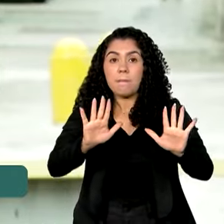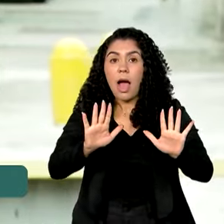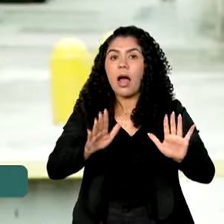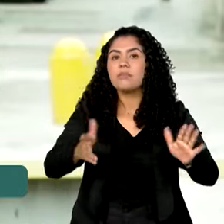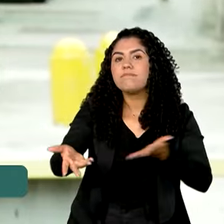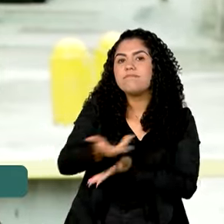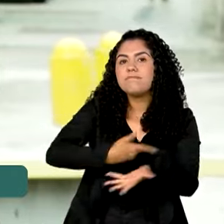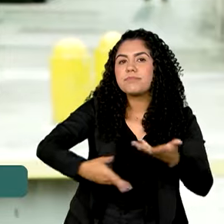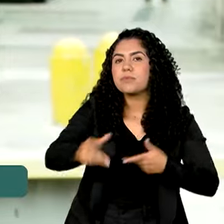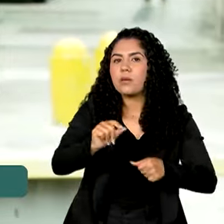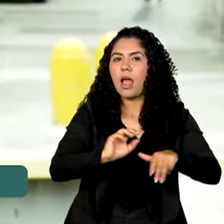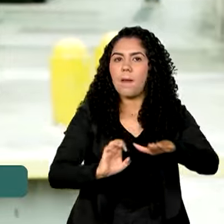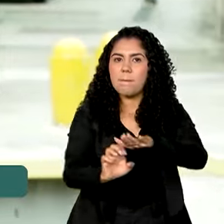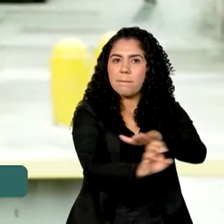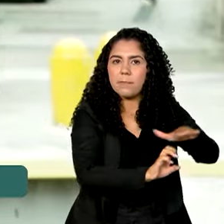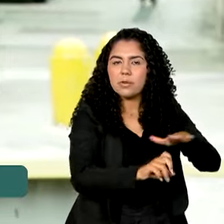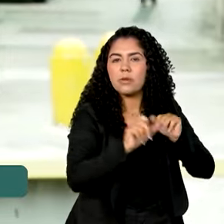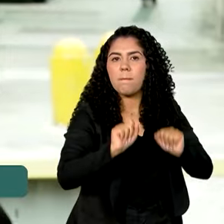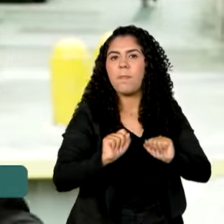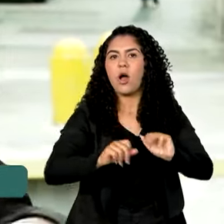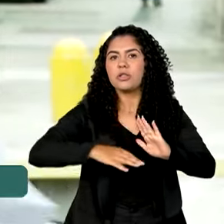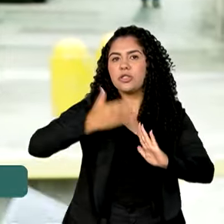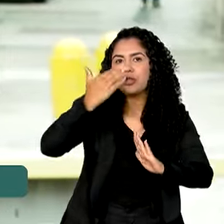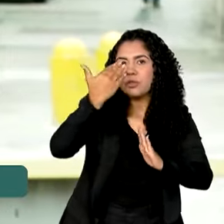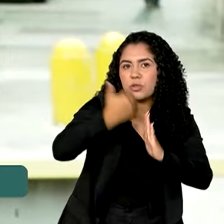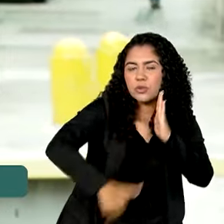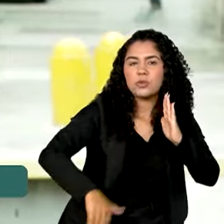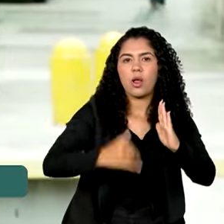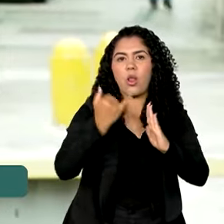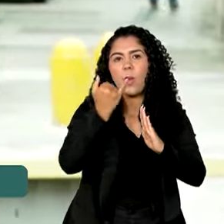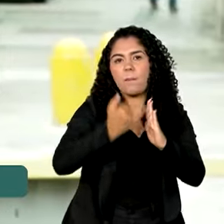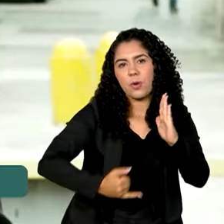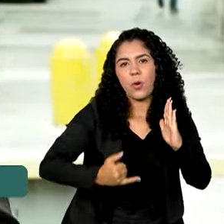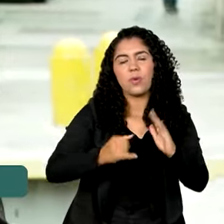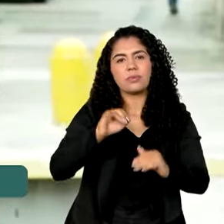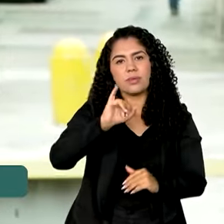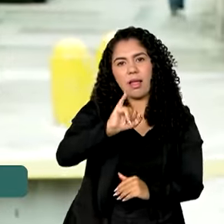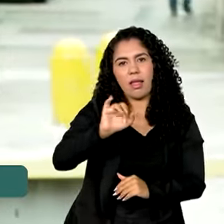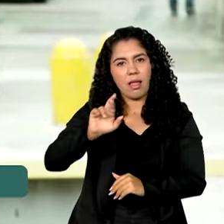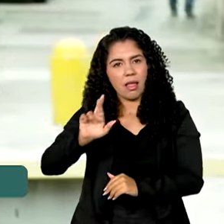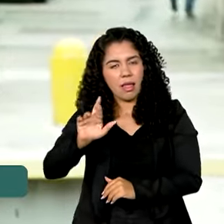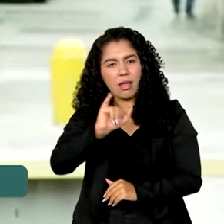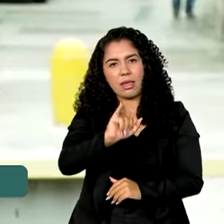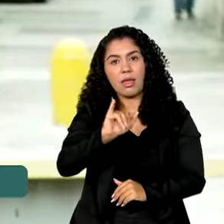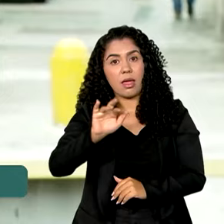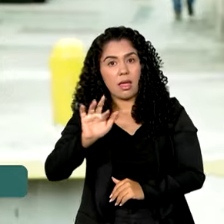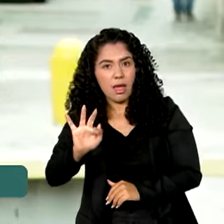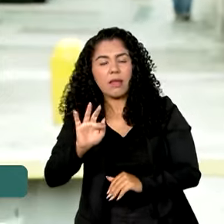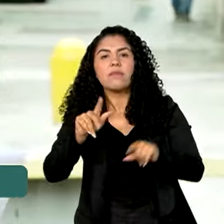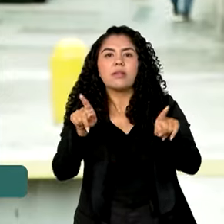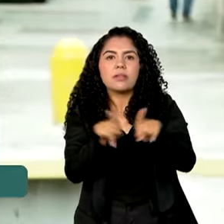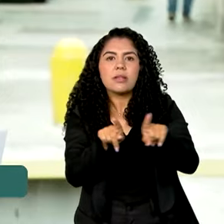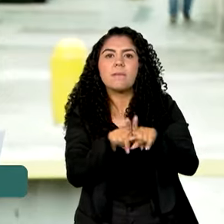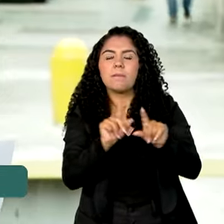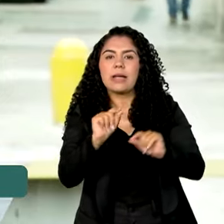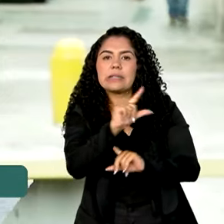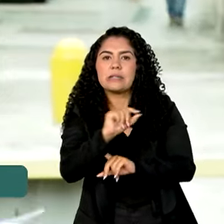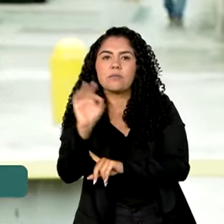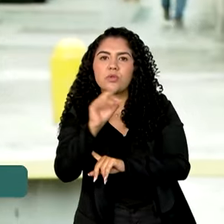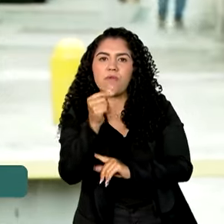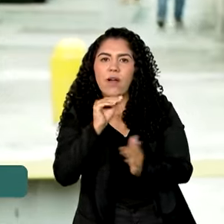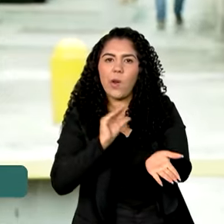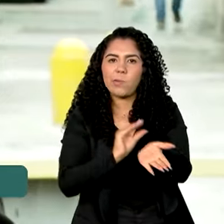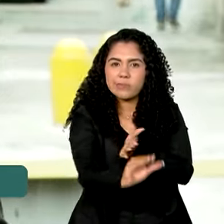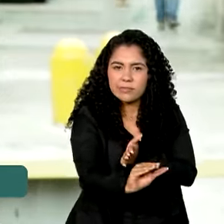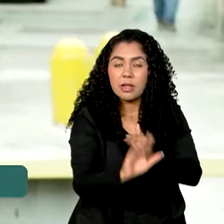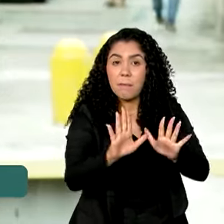podem abater no imposto de renda parte ou até mesmo 100% do valor investido. E